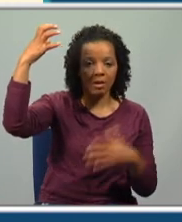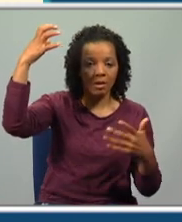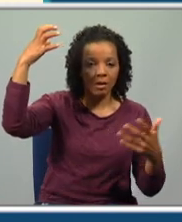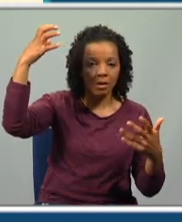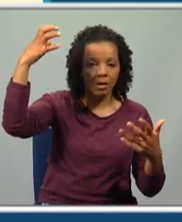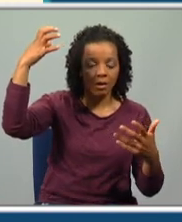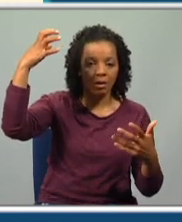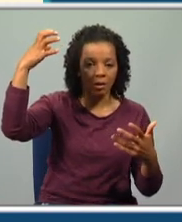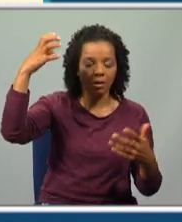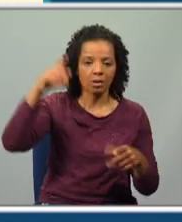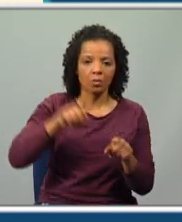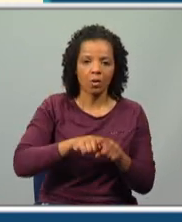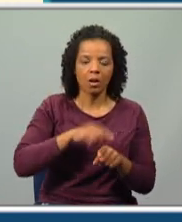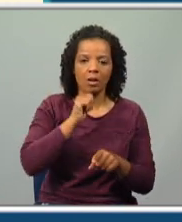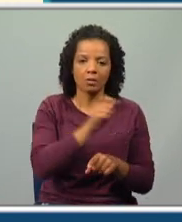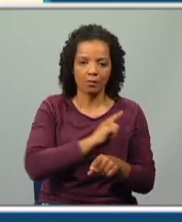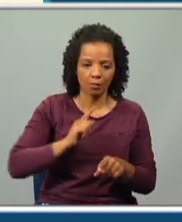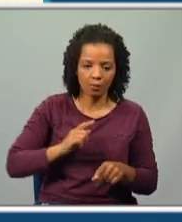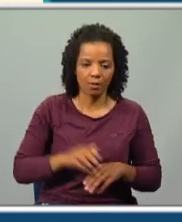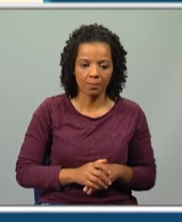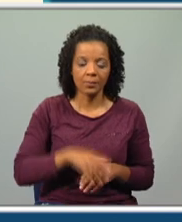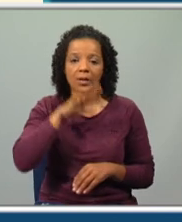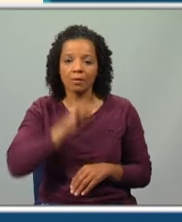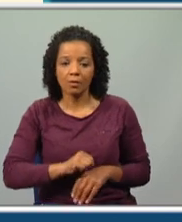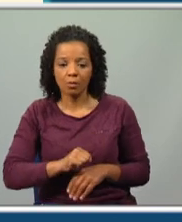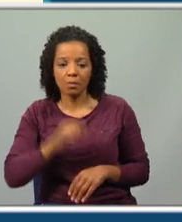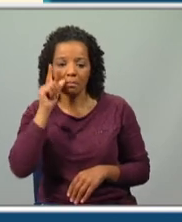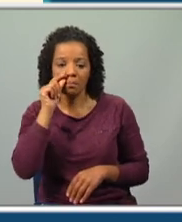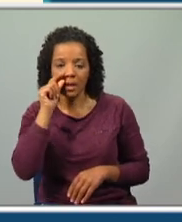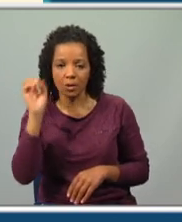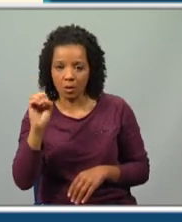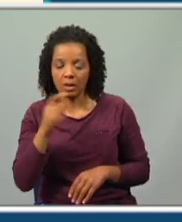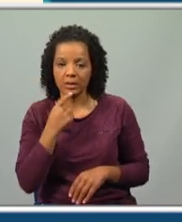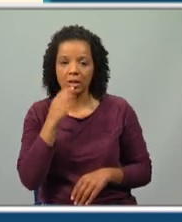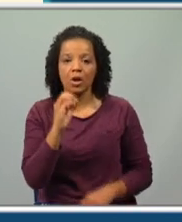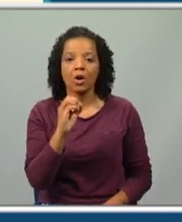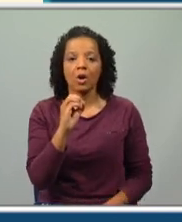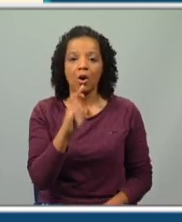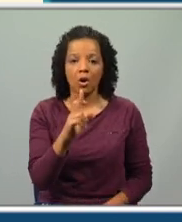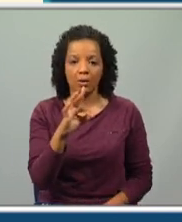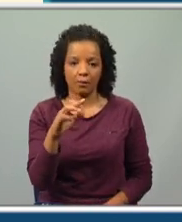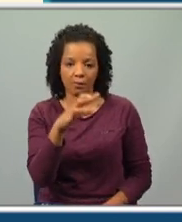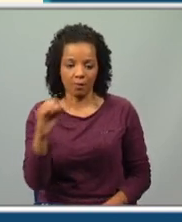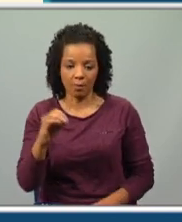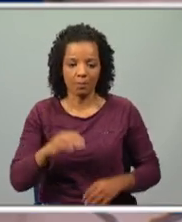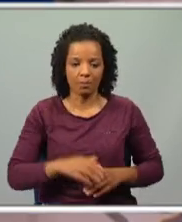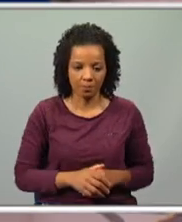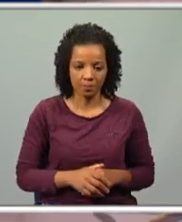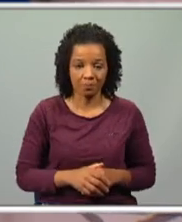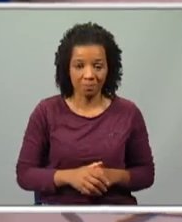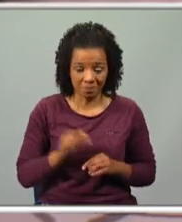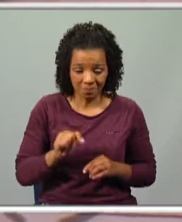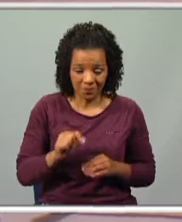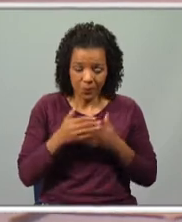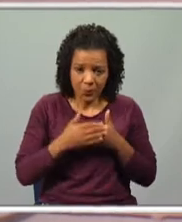fica viúva. E um filho sem pai é um filho órfão de pai. E é a partir